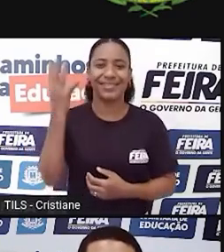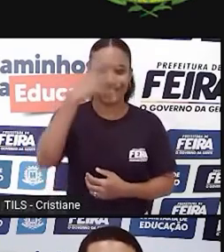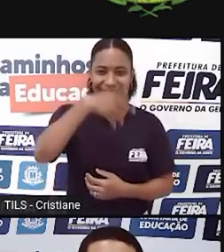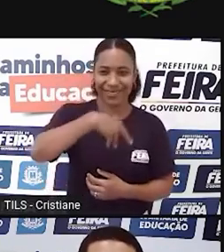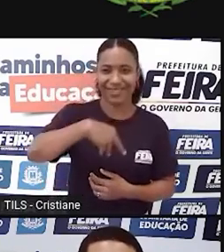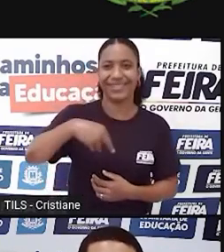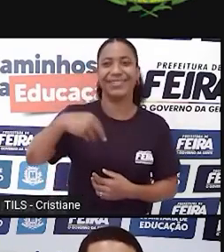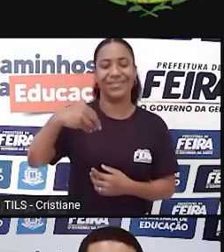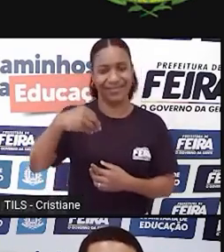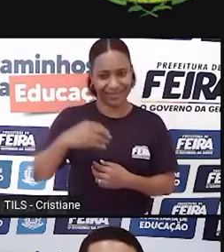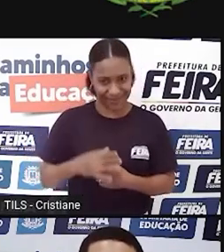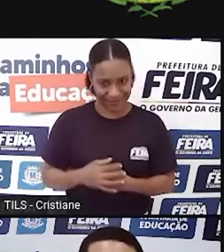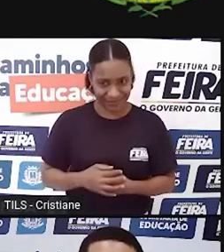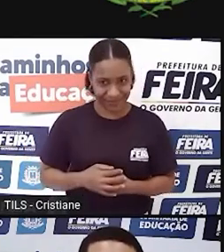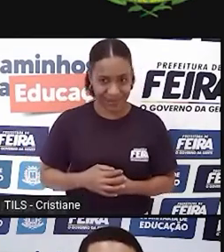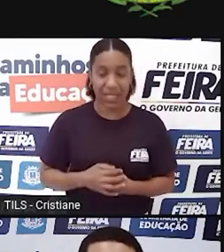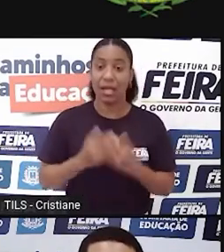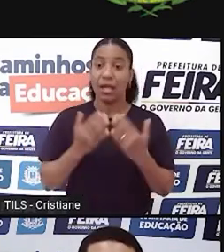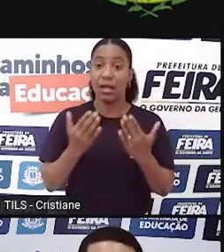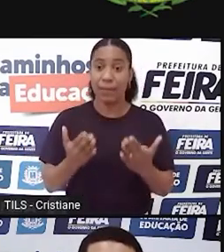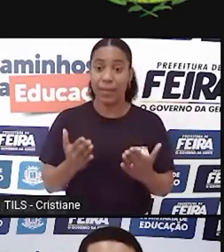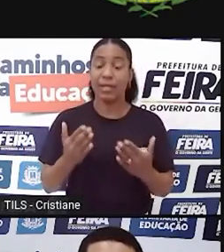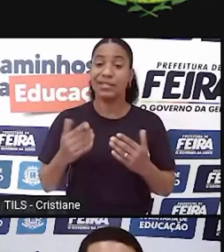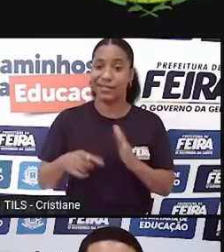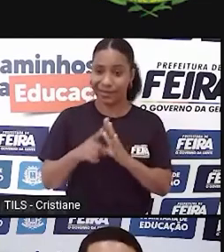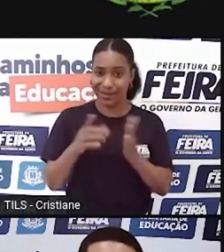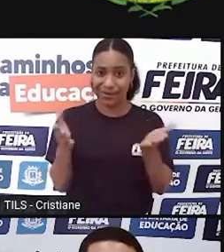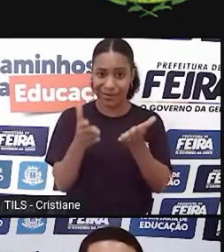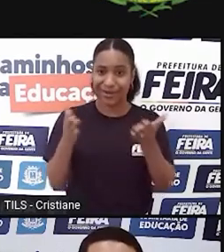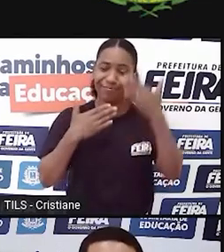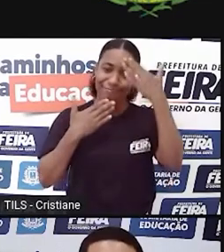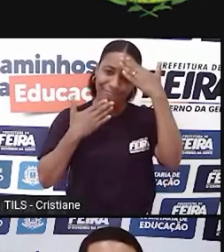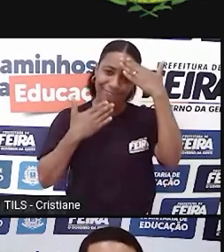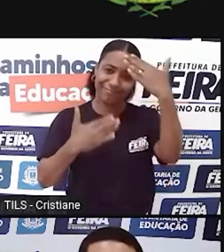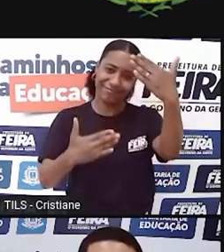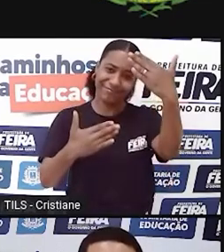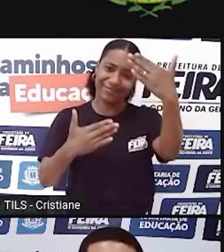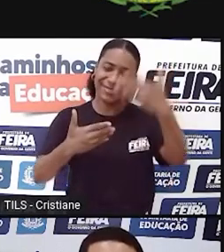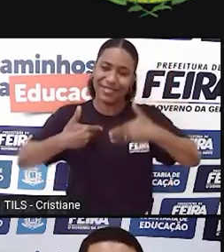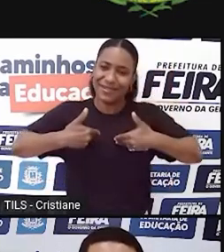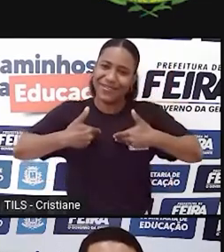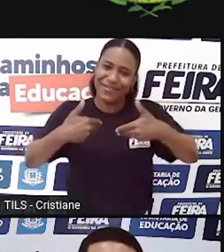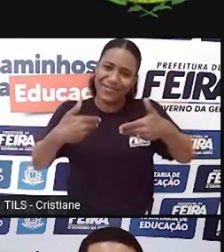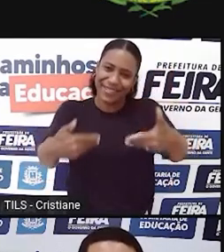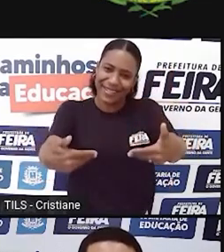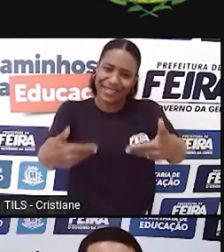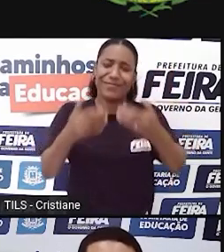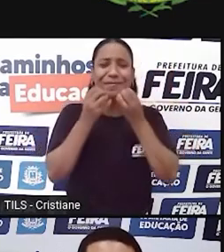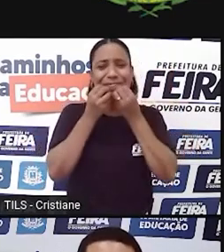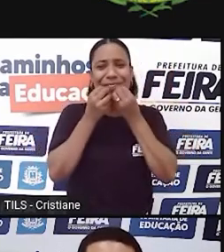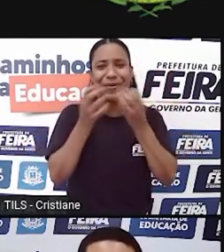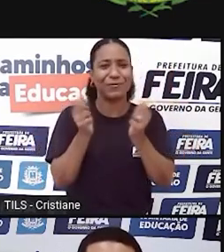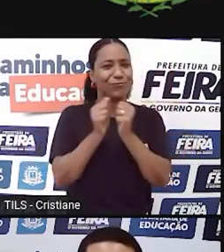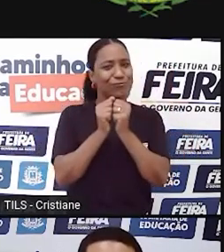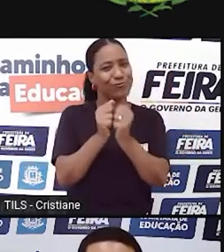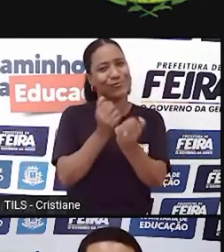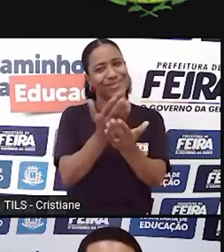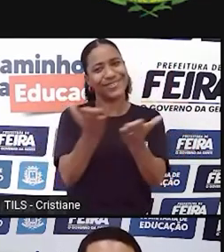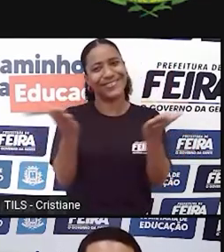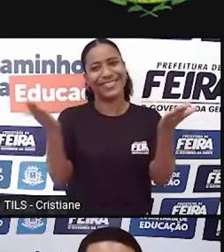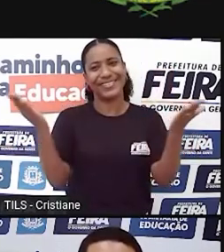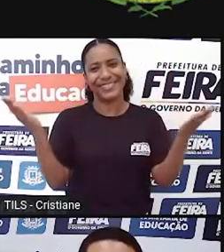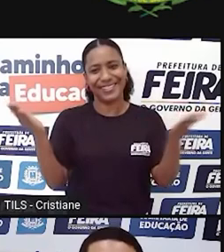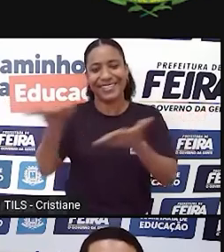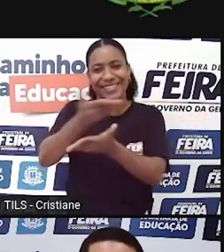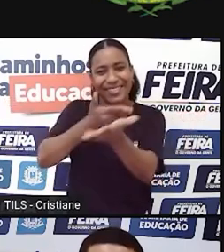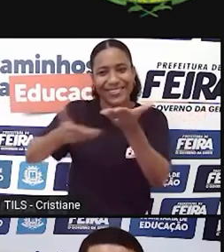aquela realidade. Mas assim, de antemão, agradeço, Felipe, pelo convite. Amei estar com vocês, amei poder compartilhar